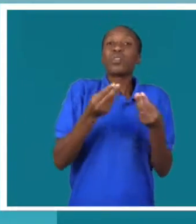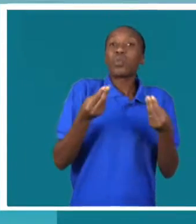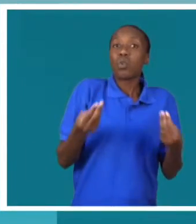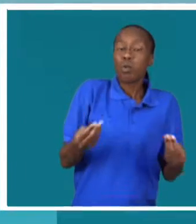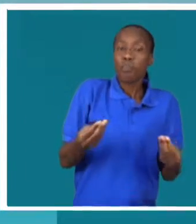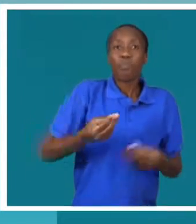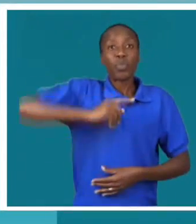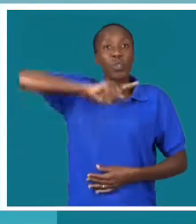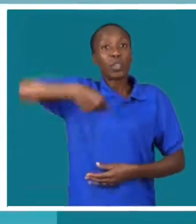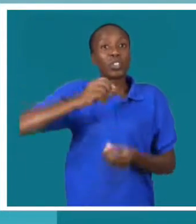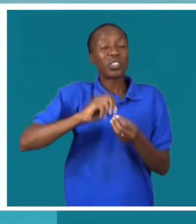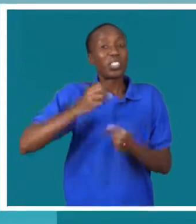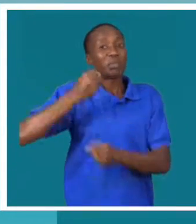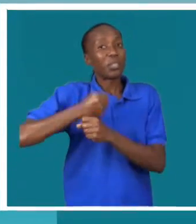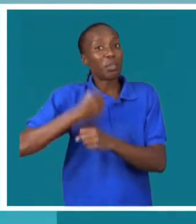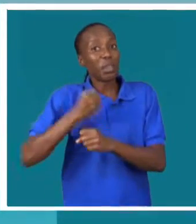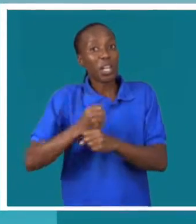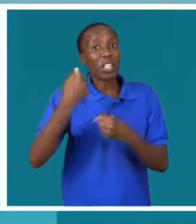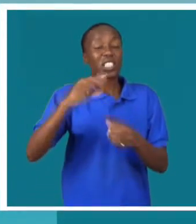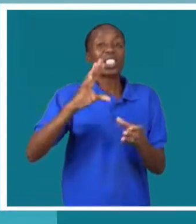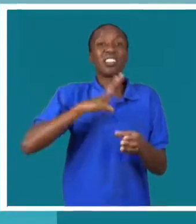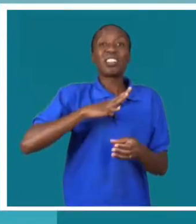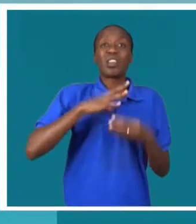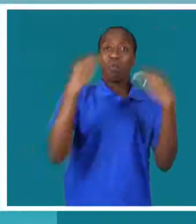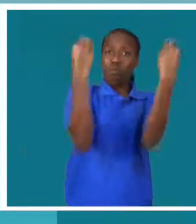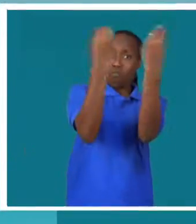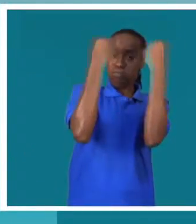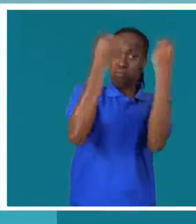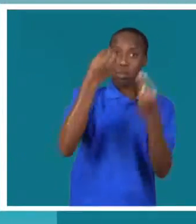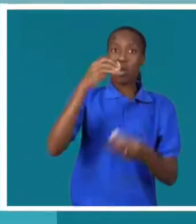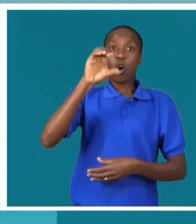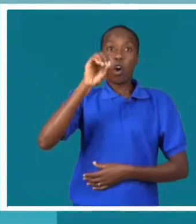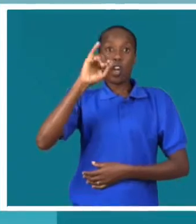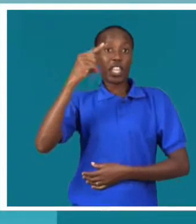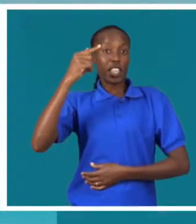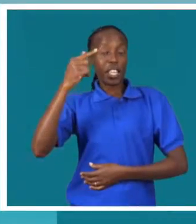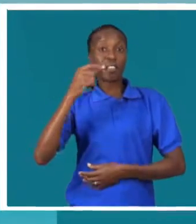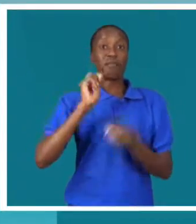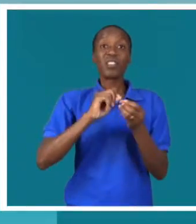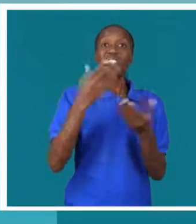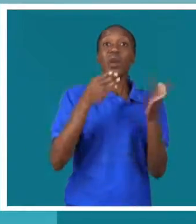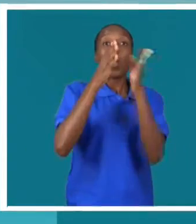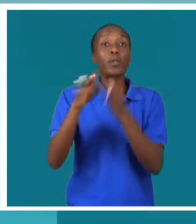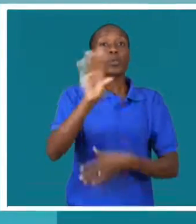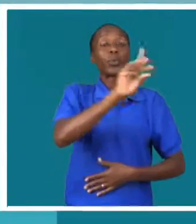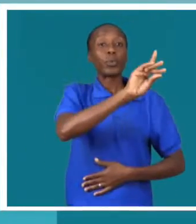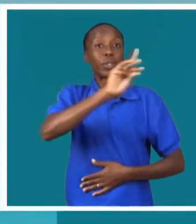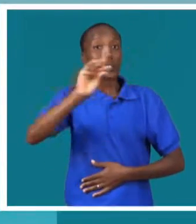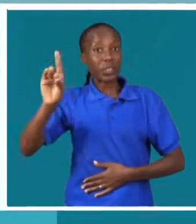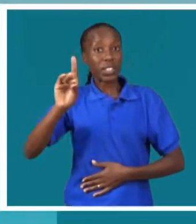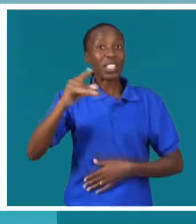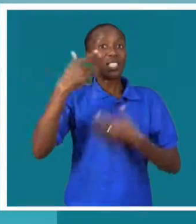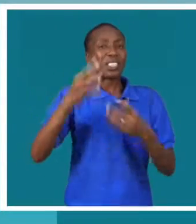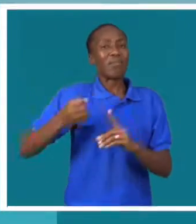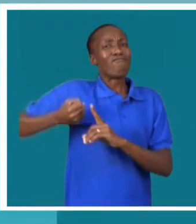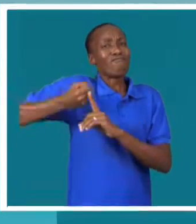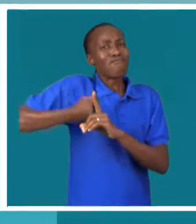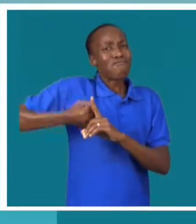Nós fizemos um trabalho, beneficiamos algumas formações com a OIT, Onde a questão da deficiência,